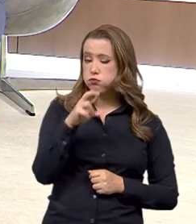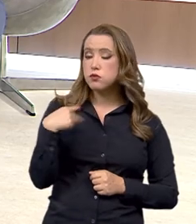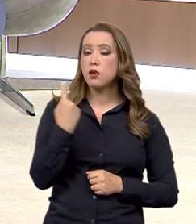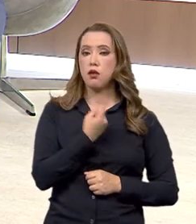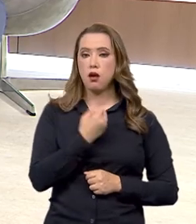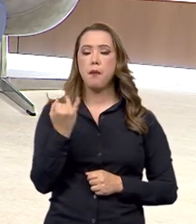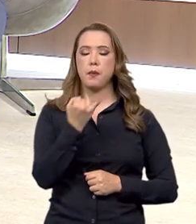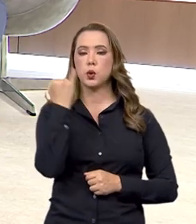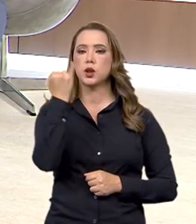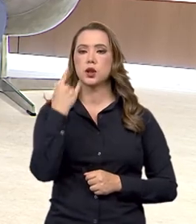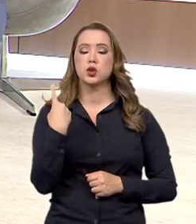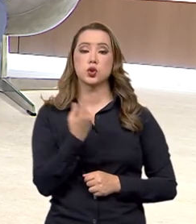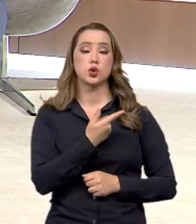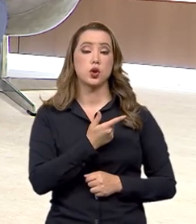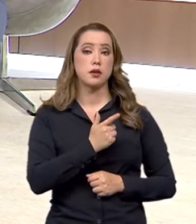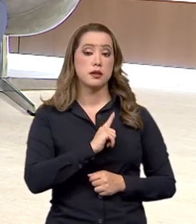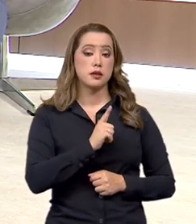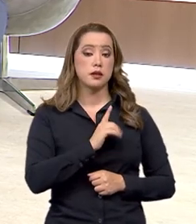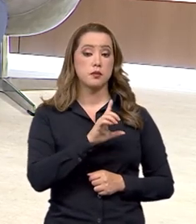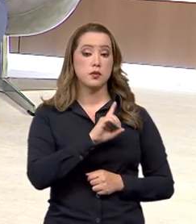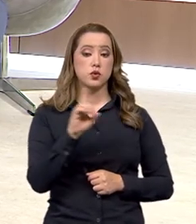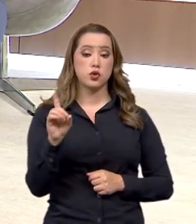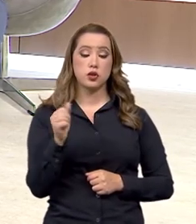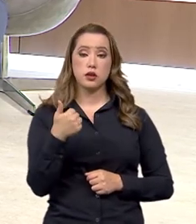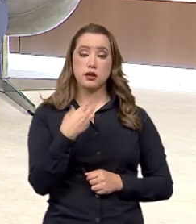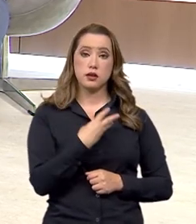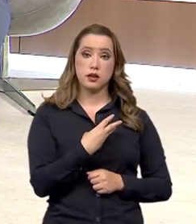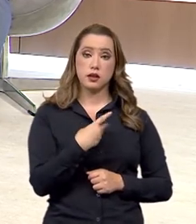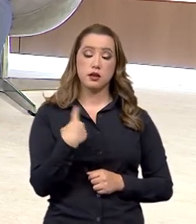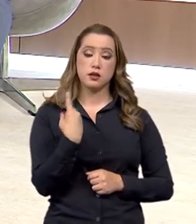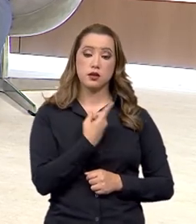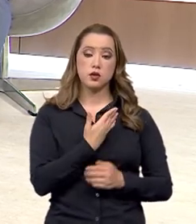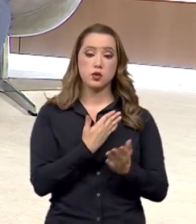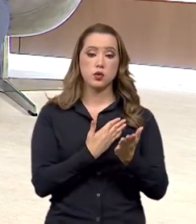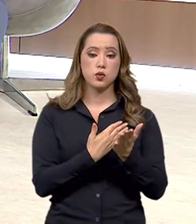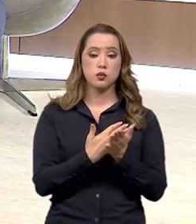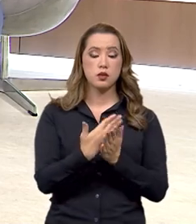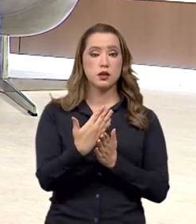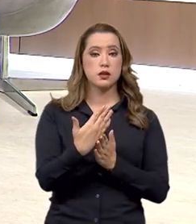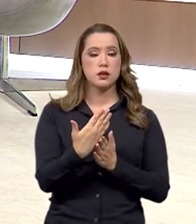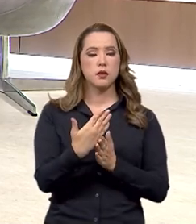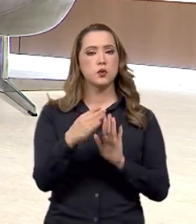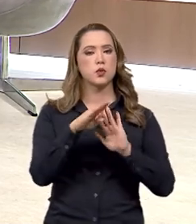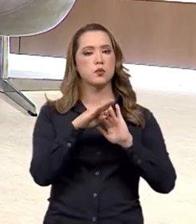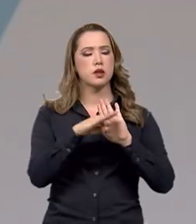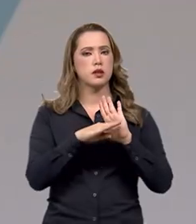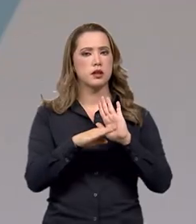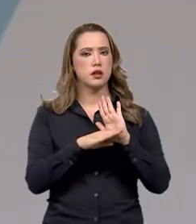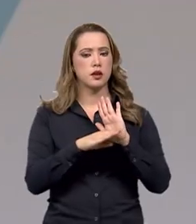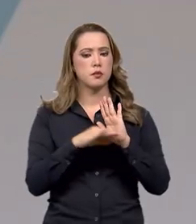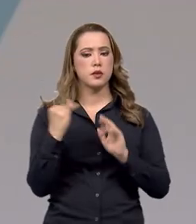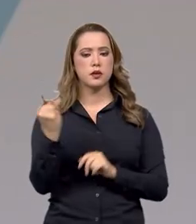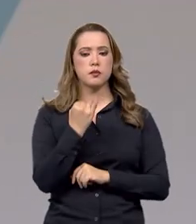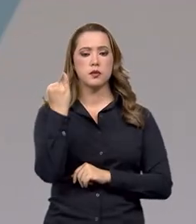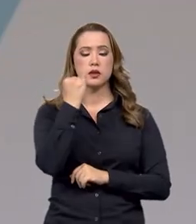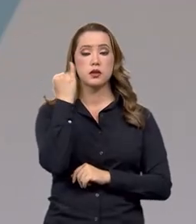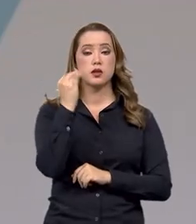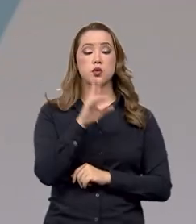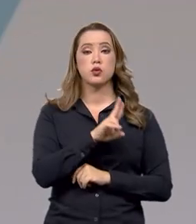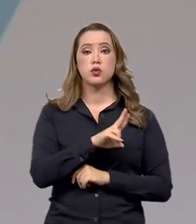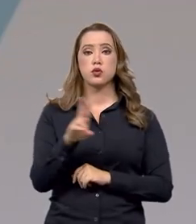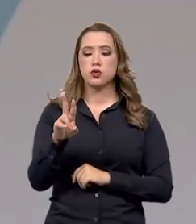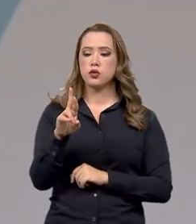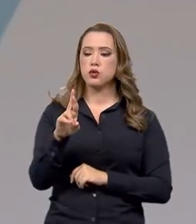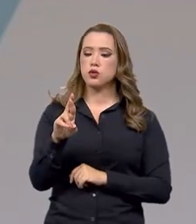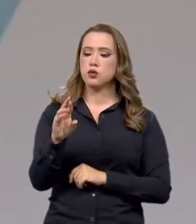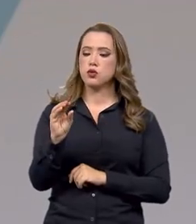temos aí, foi no dia 13, que nós lançamos um programa muito importante que chama-se Rota Brasil. 13